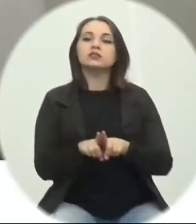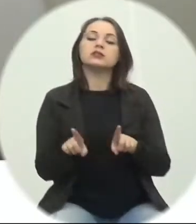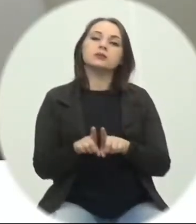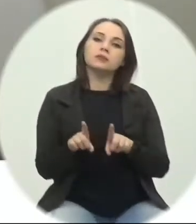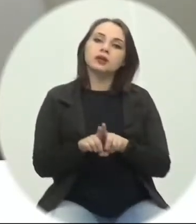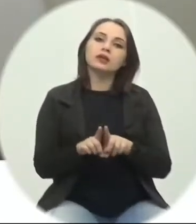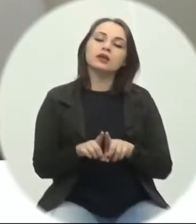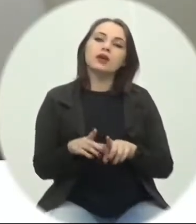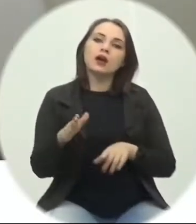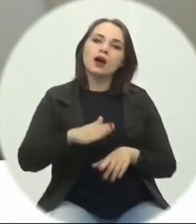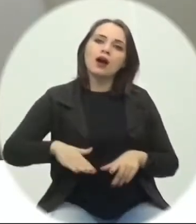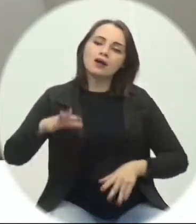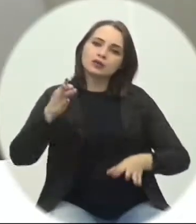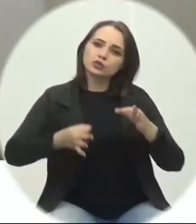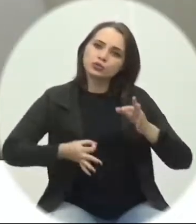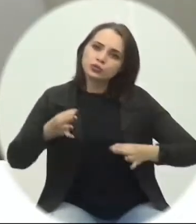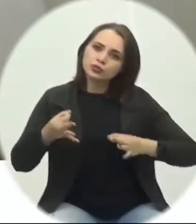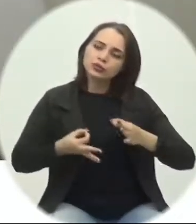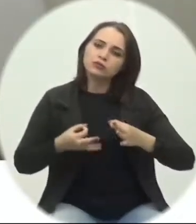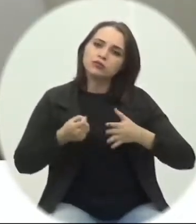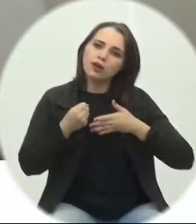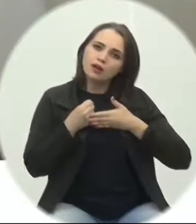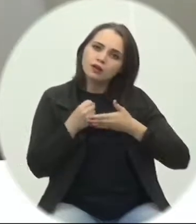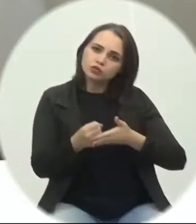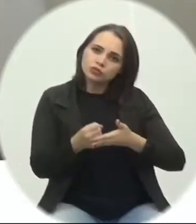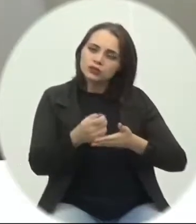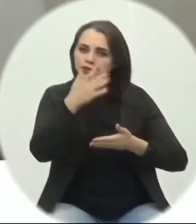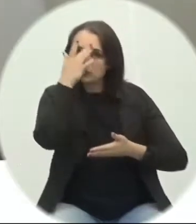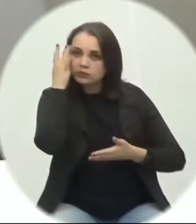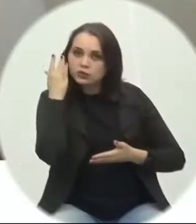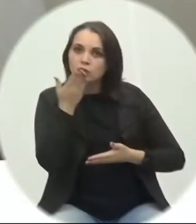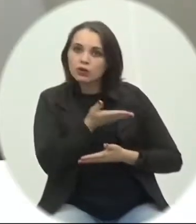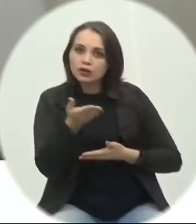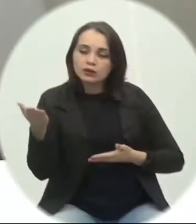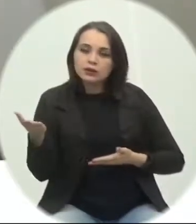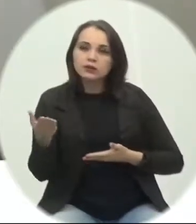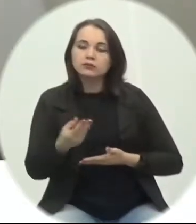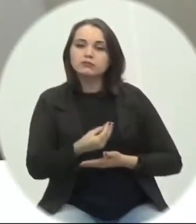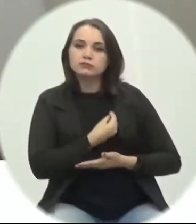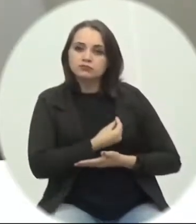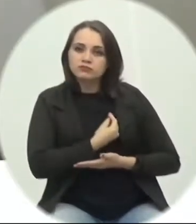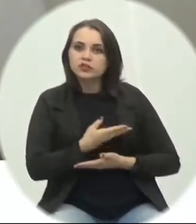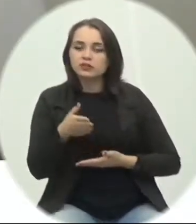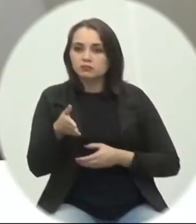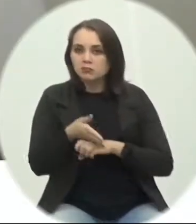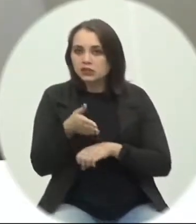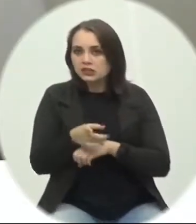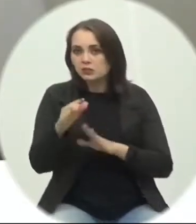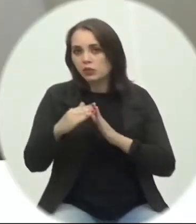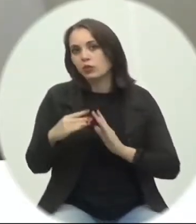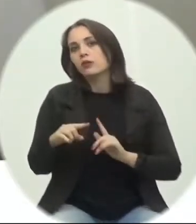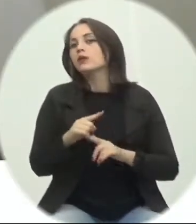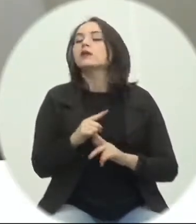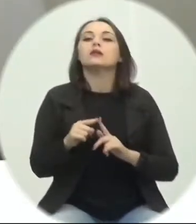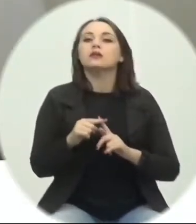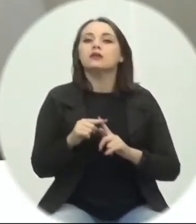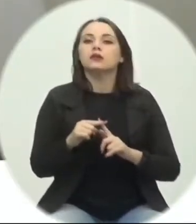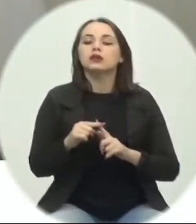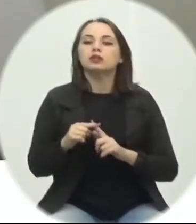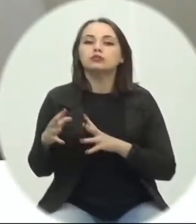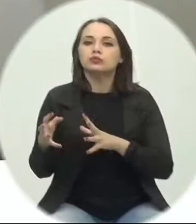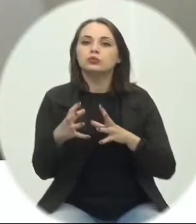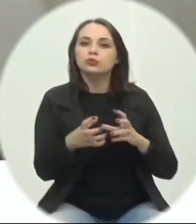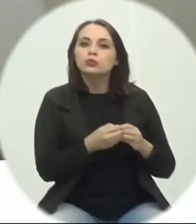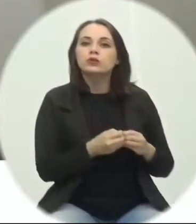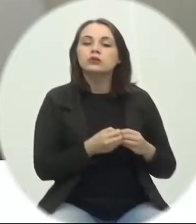lado jurídico, assistindo as pessoas ali, os membros, os fiéis dessa igreja também, uma questão tudo com